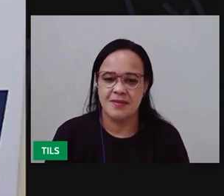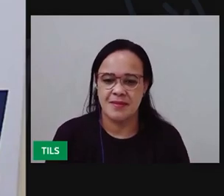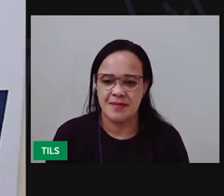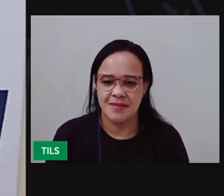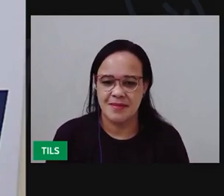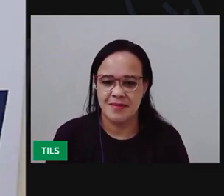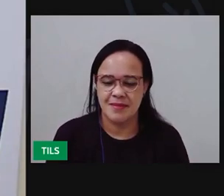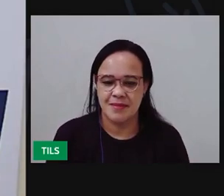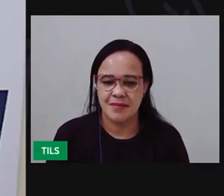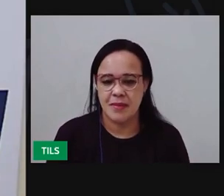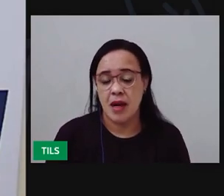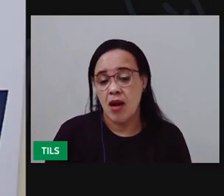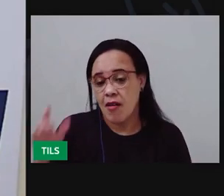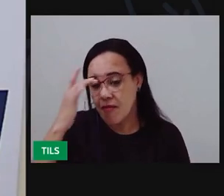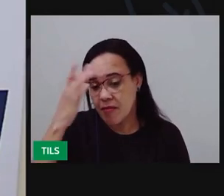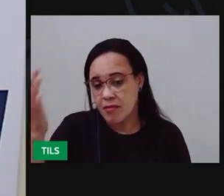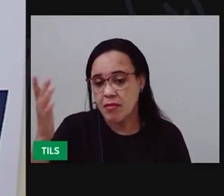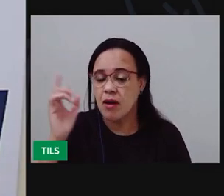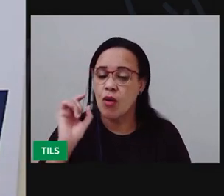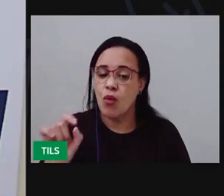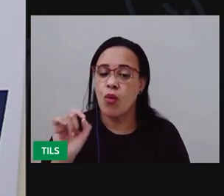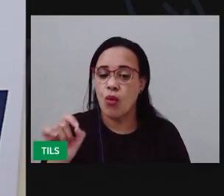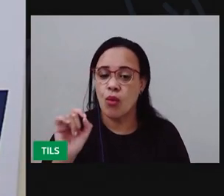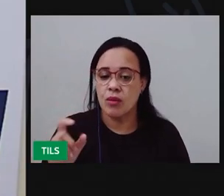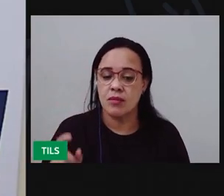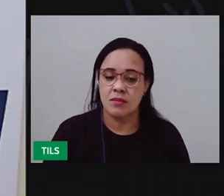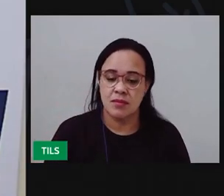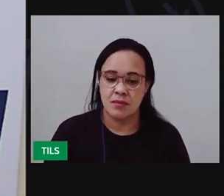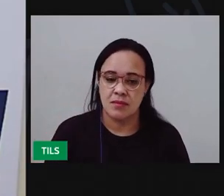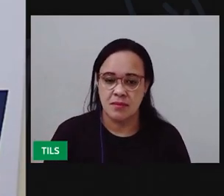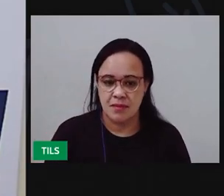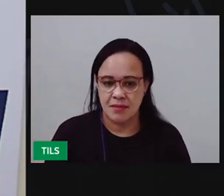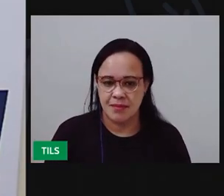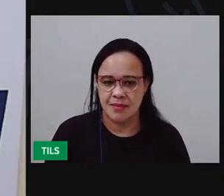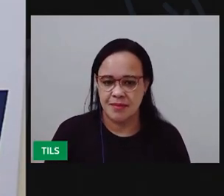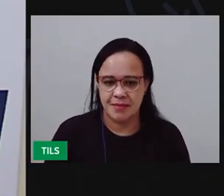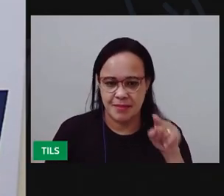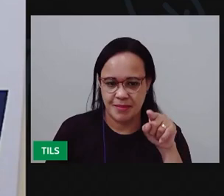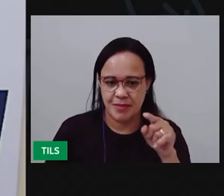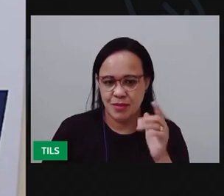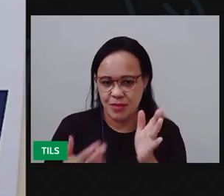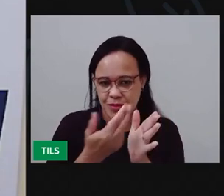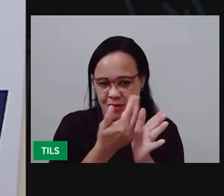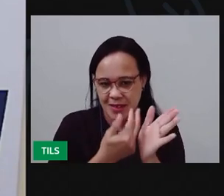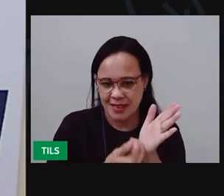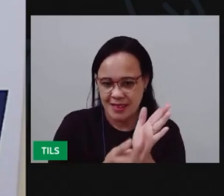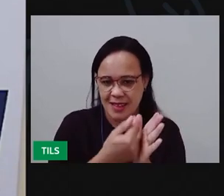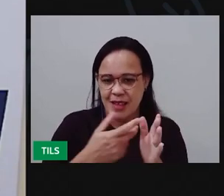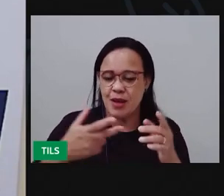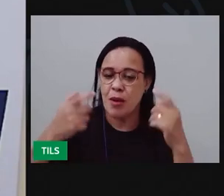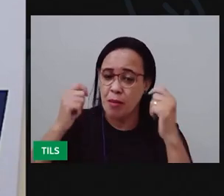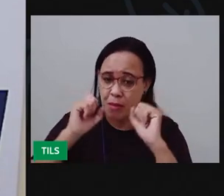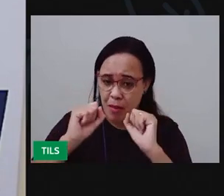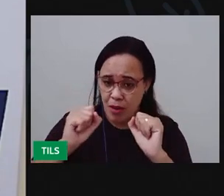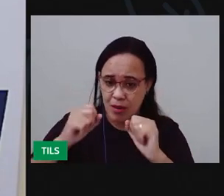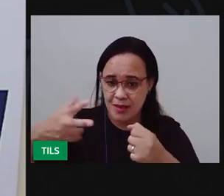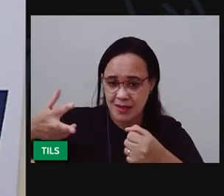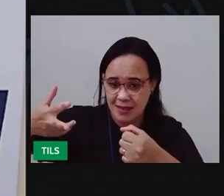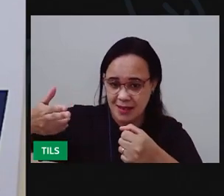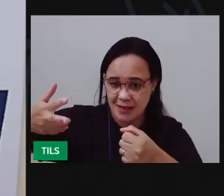para facilitar ali, na hora que a gente for passar esse desenho para o papel, eu vou recortar essas